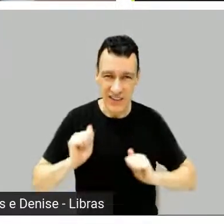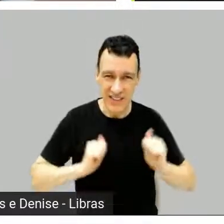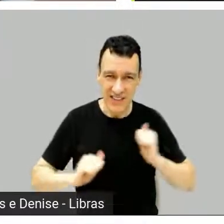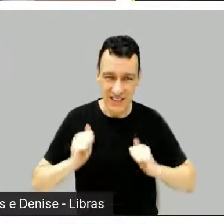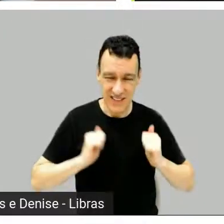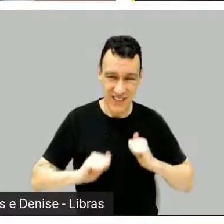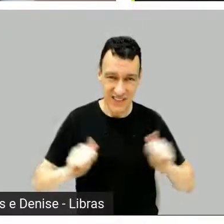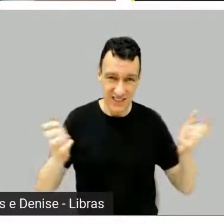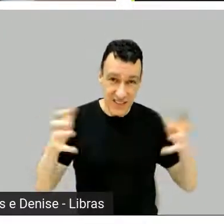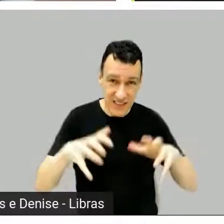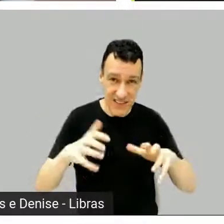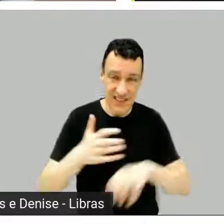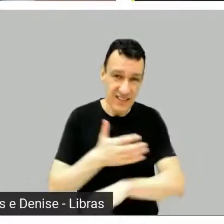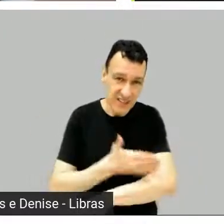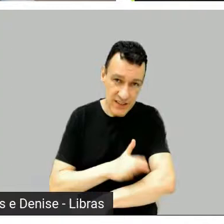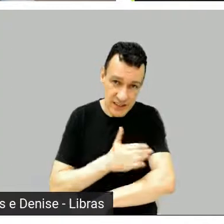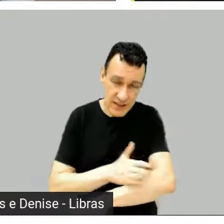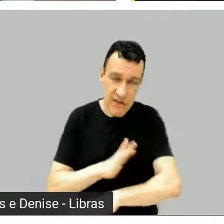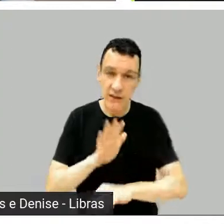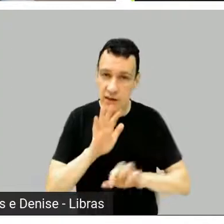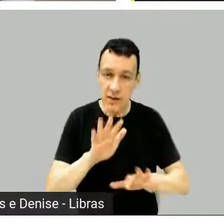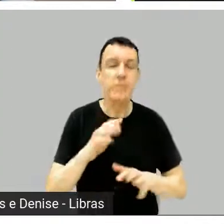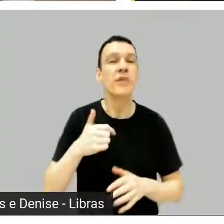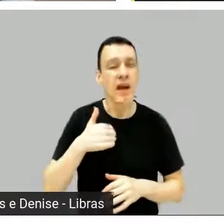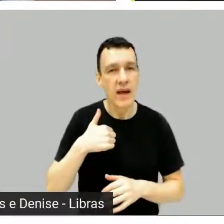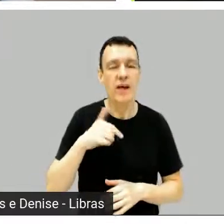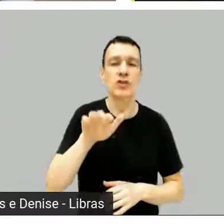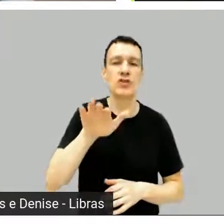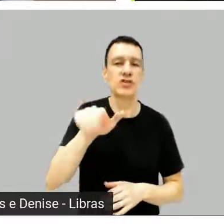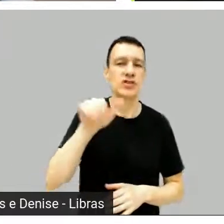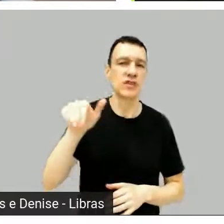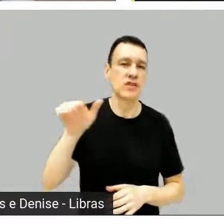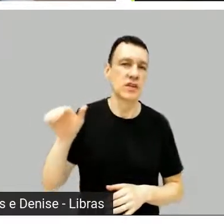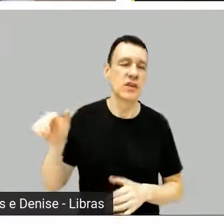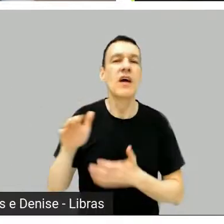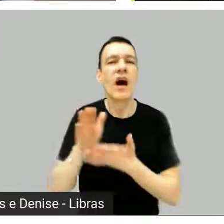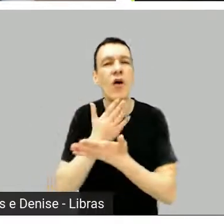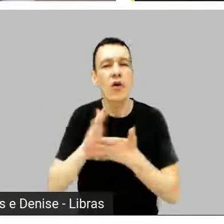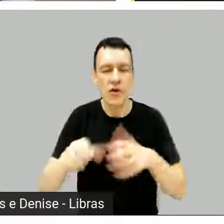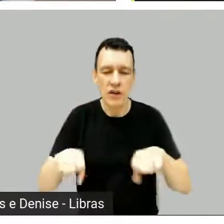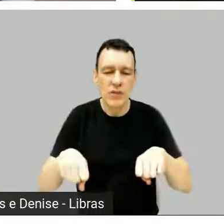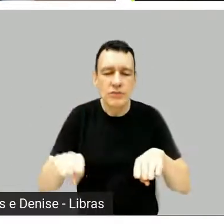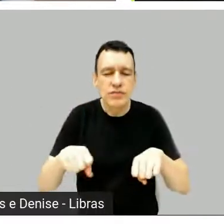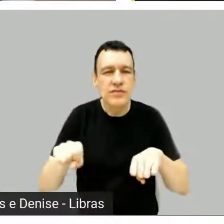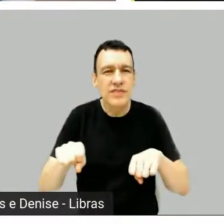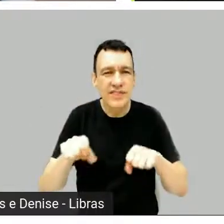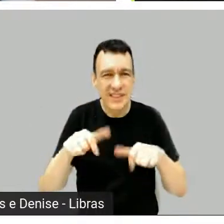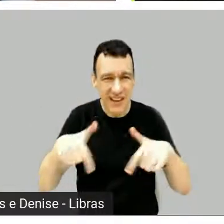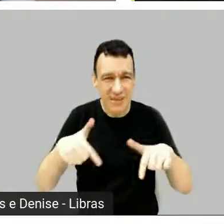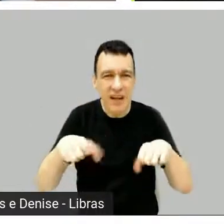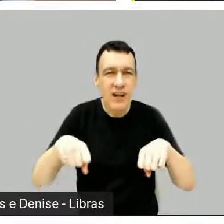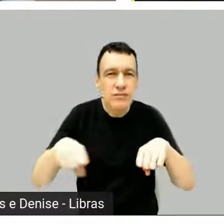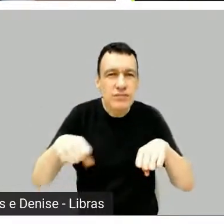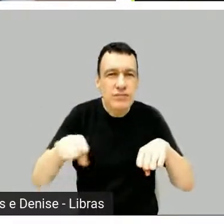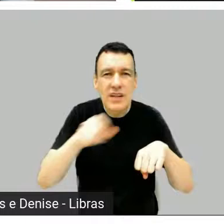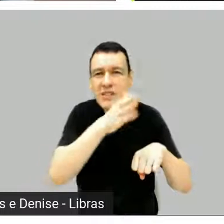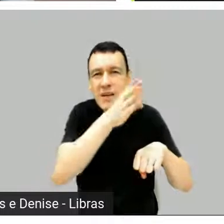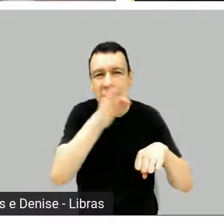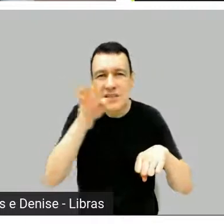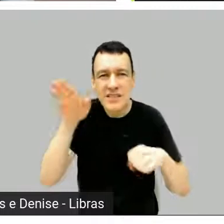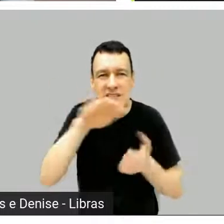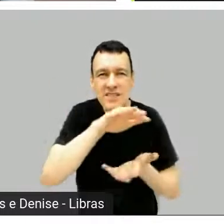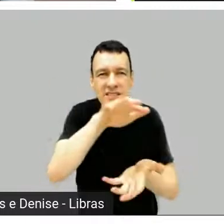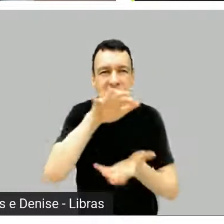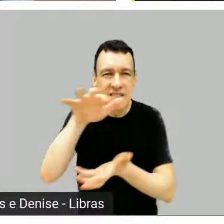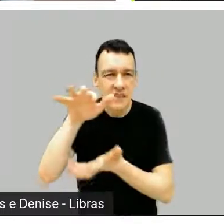vieram, alguns motoboys foram contratados para dar um certo suporte para a produção, em